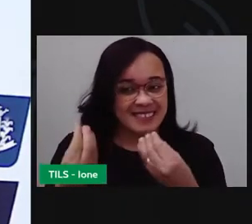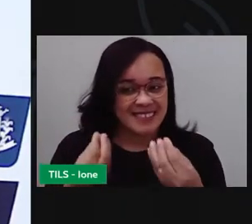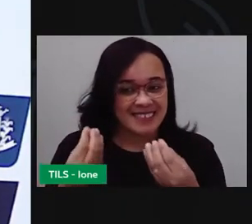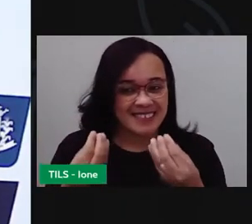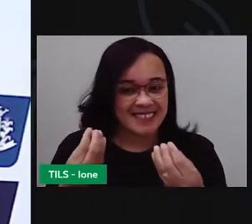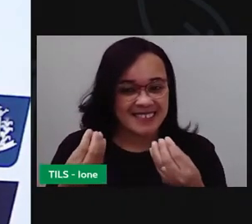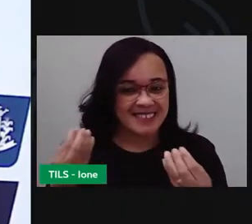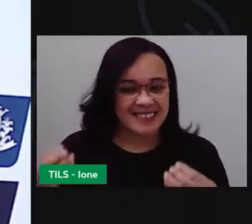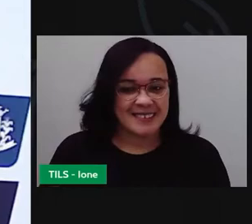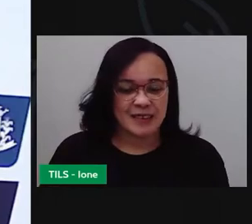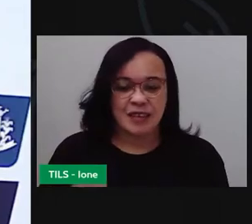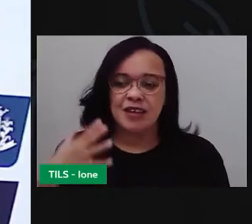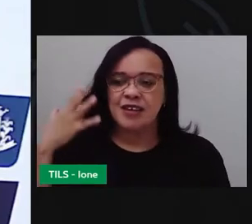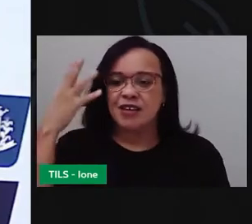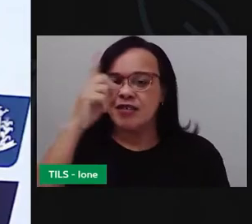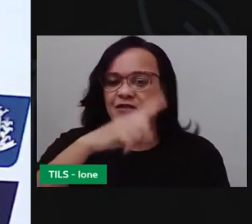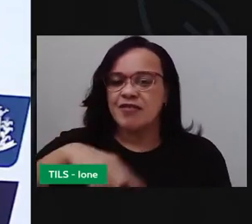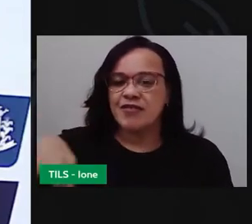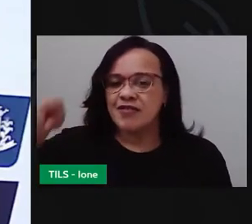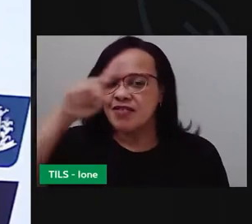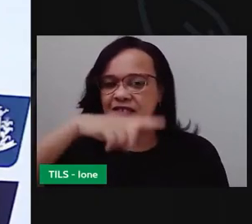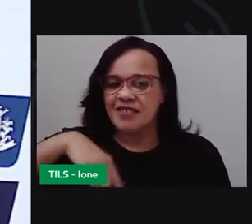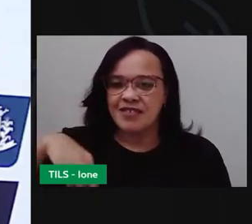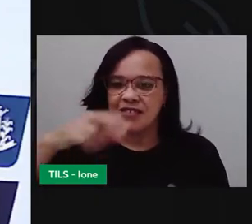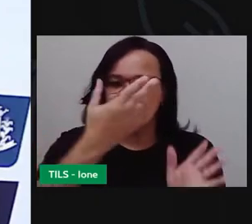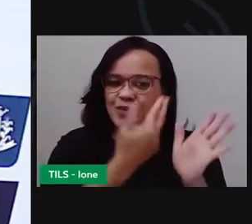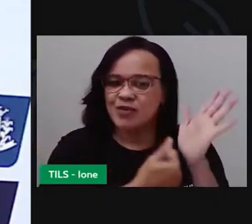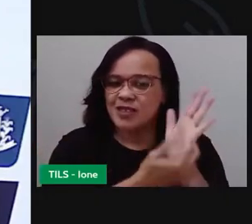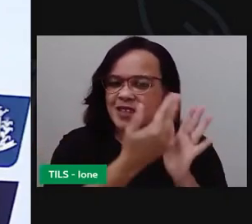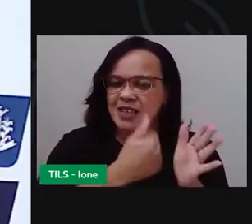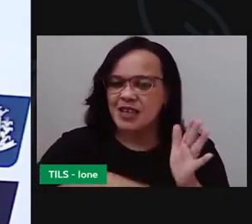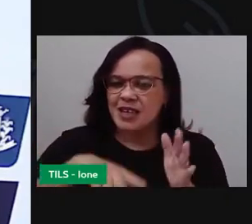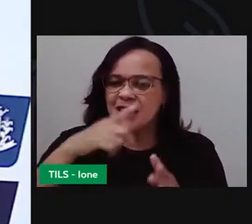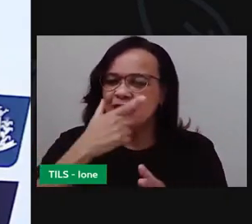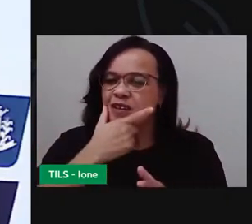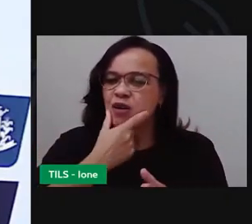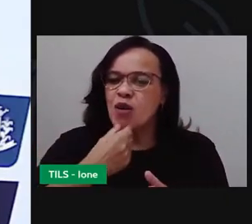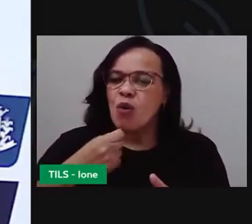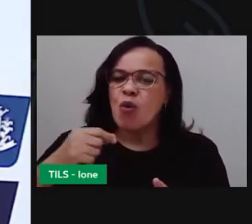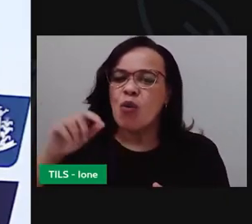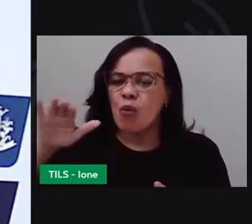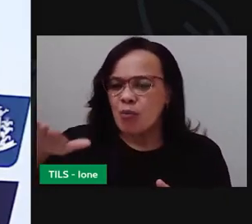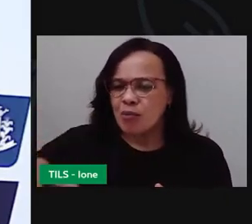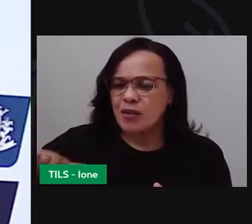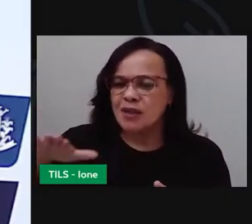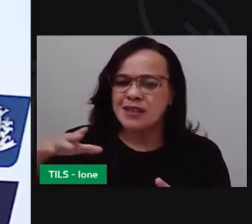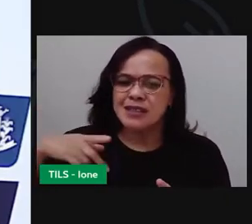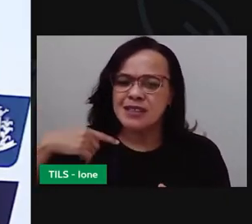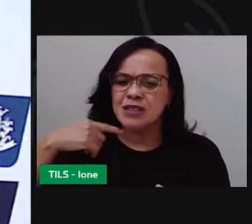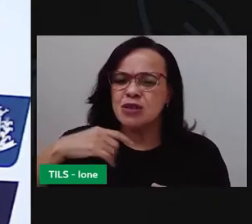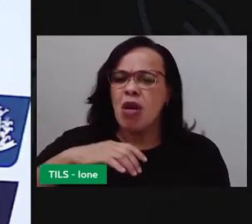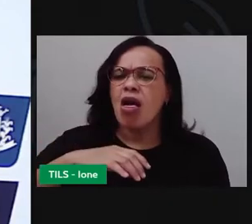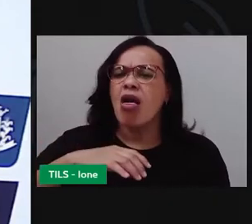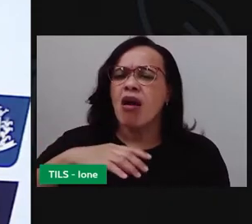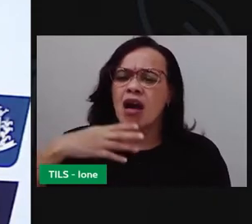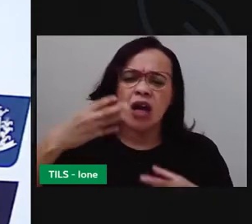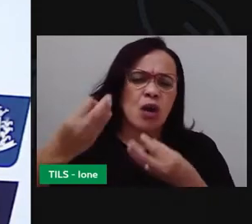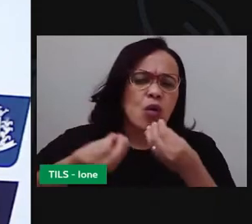Pelo lugar, a expressão do personagem. Parece que é dia, que é noite.